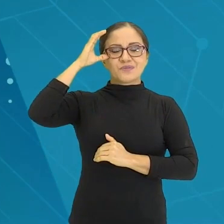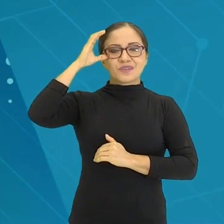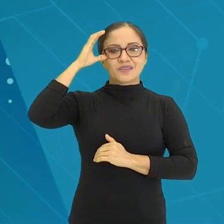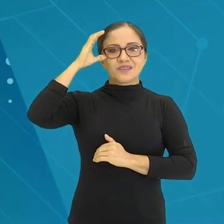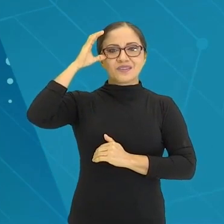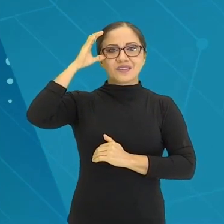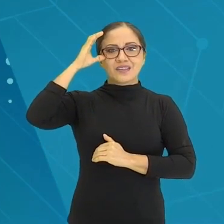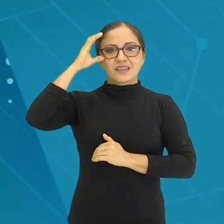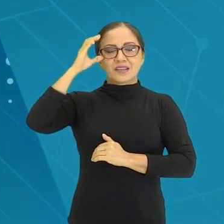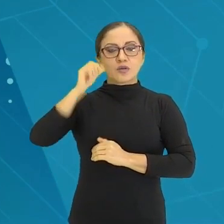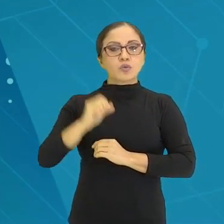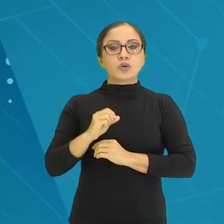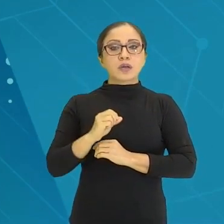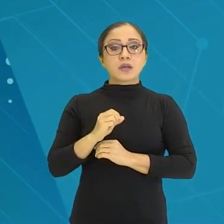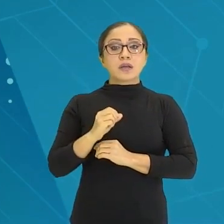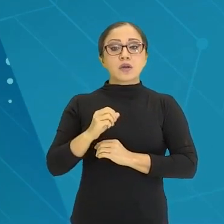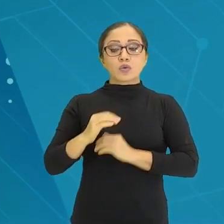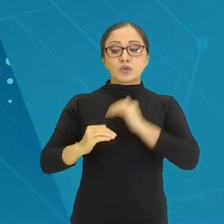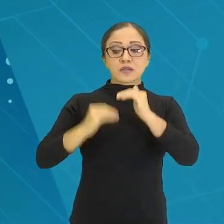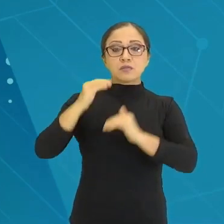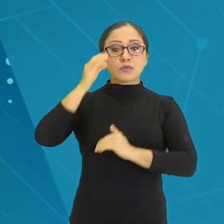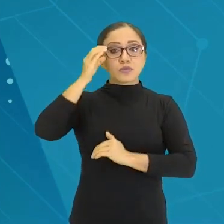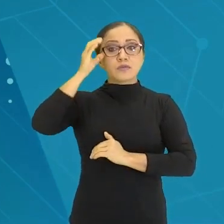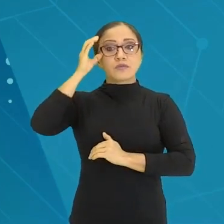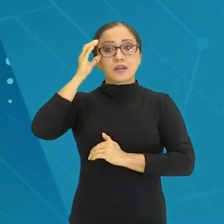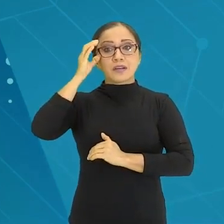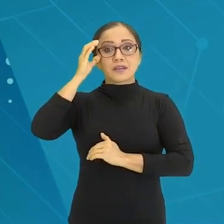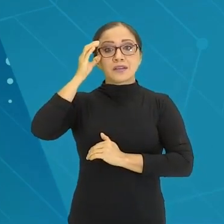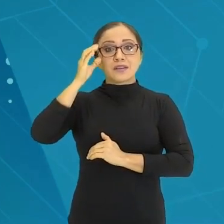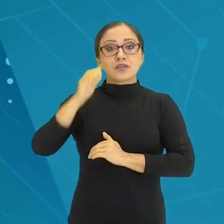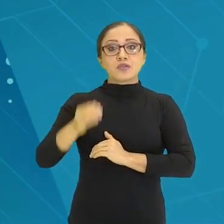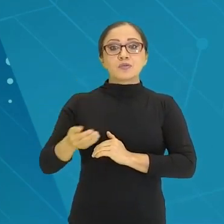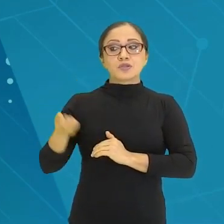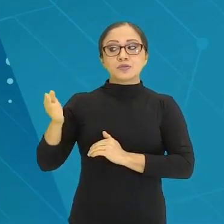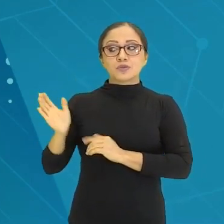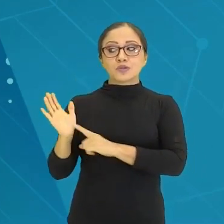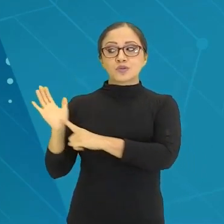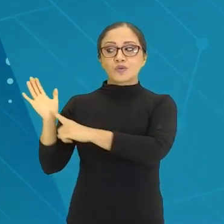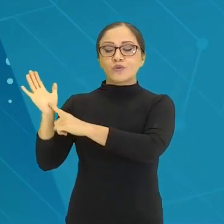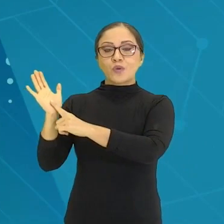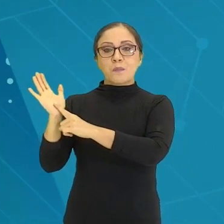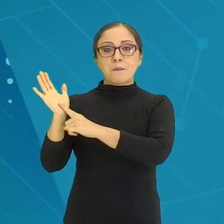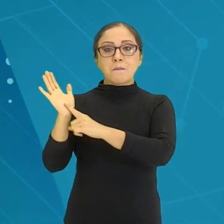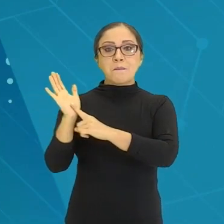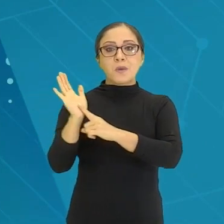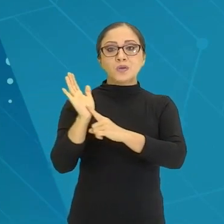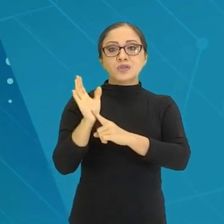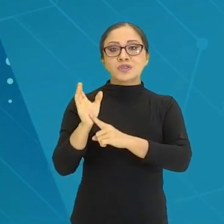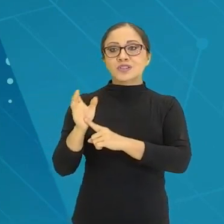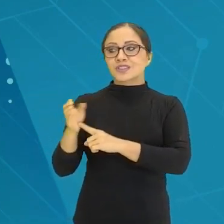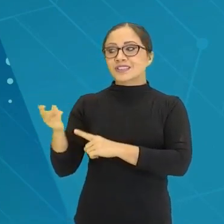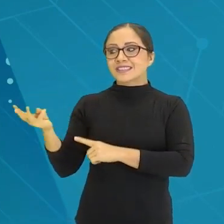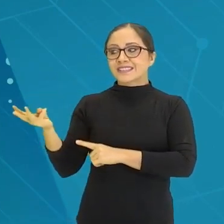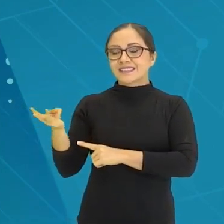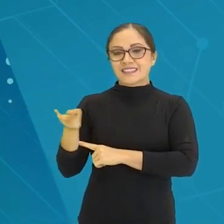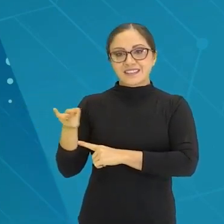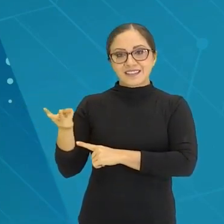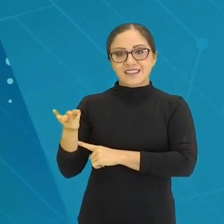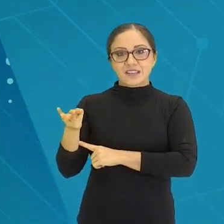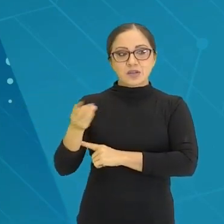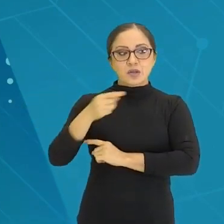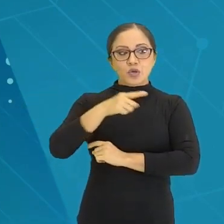quero, ela vai se dando a partir do momento em que eu faço as intervenções para que ele se